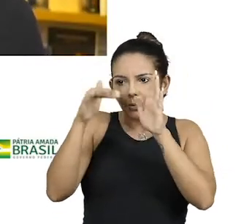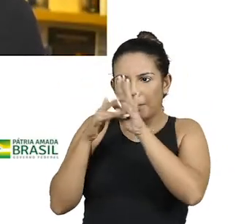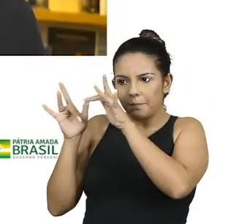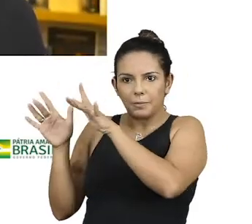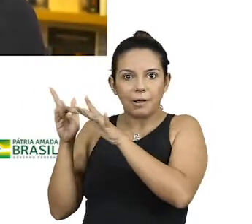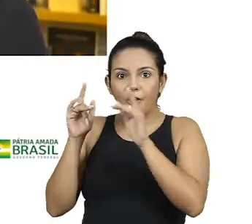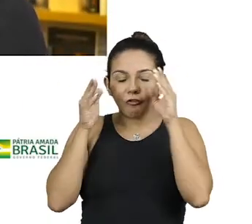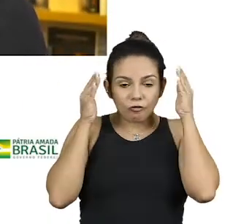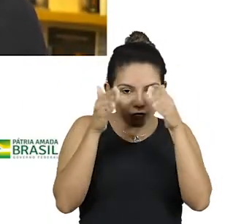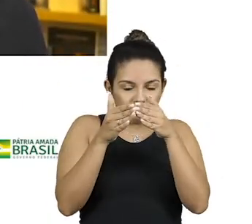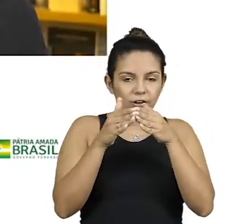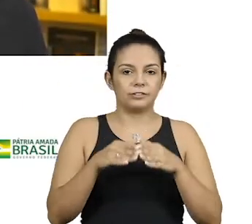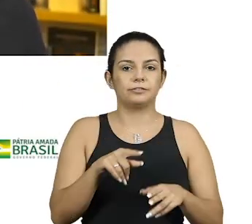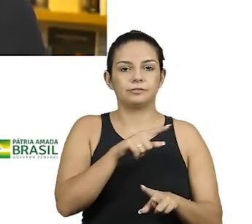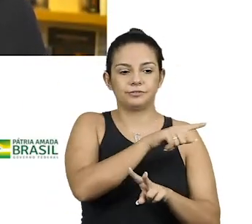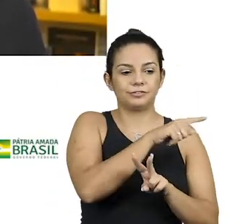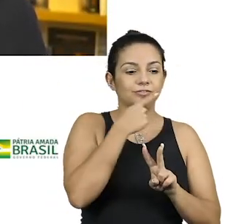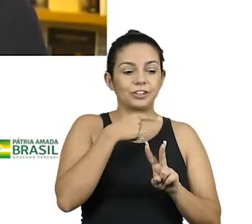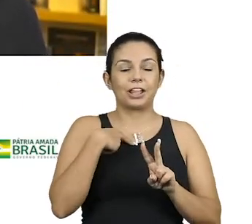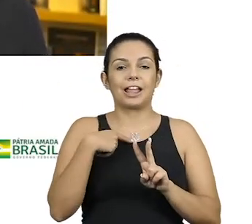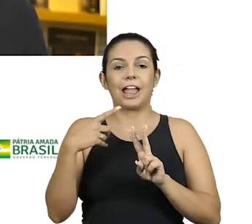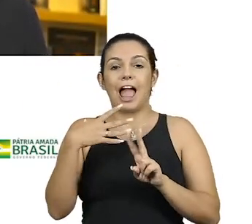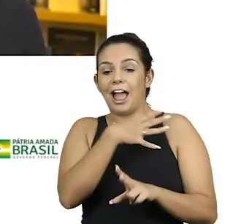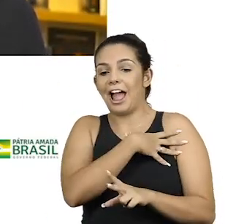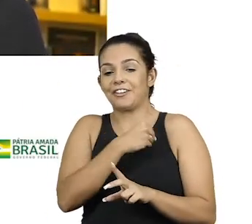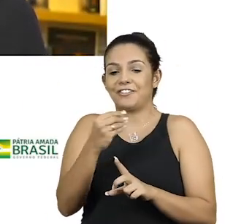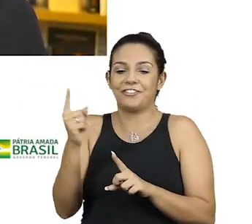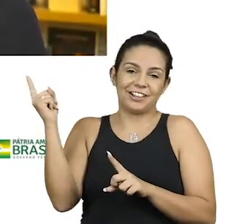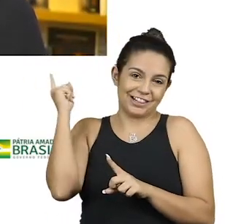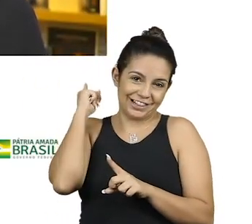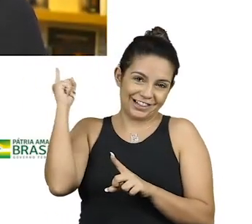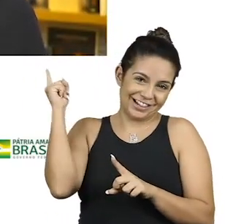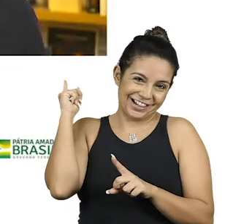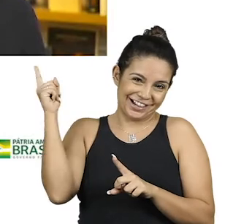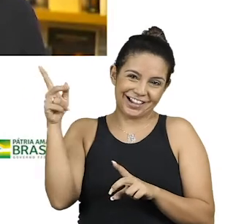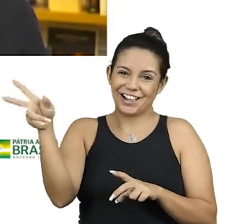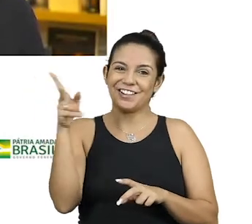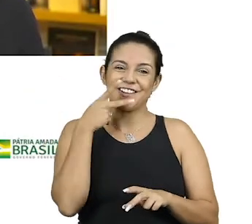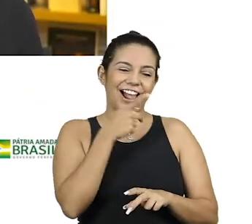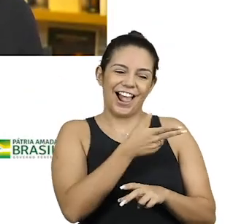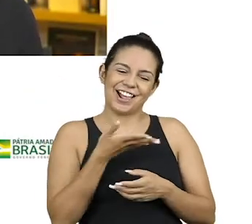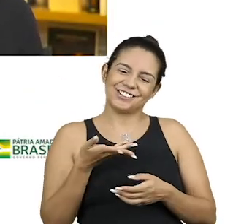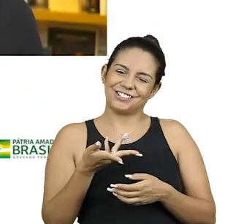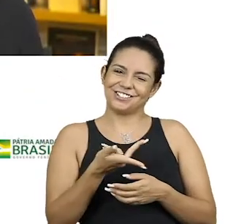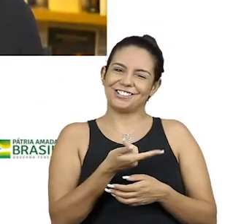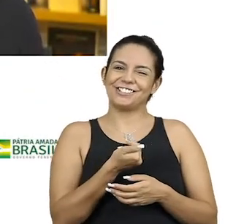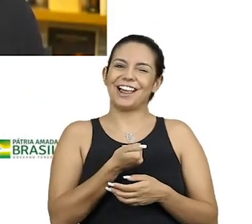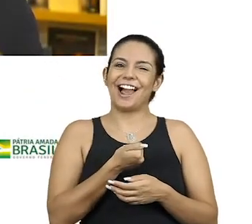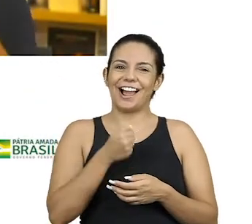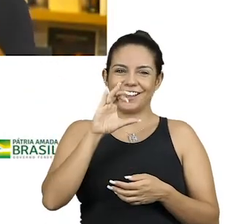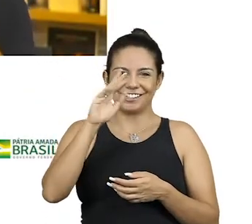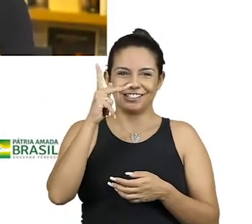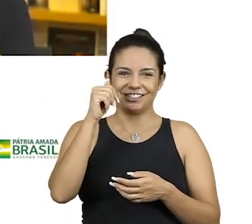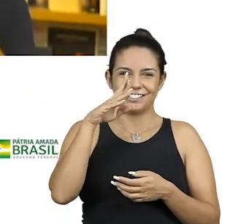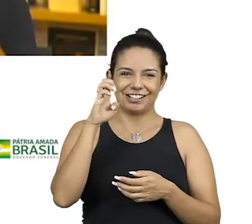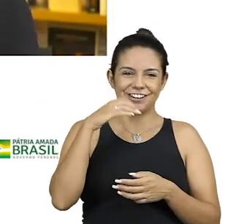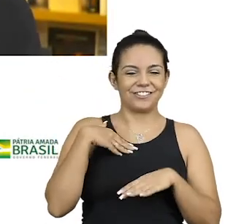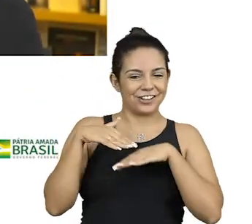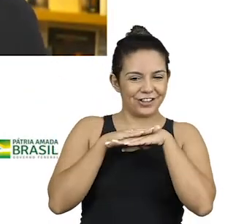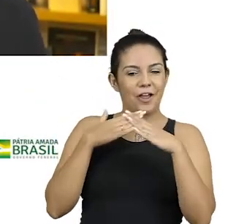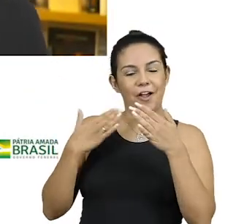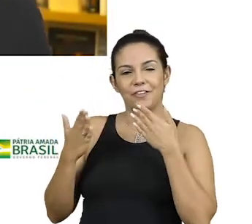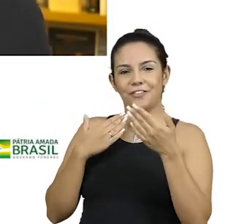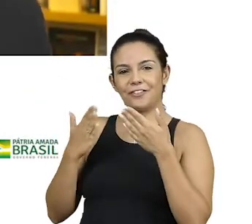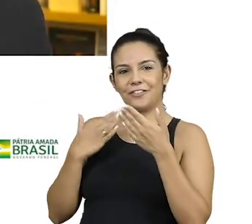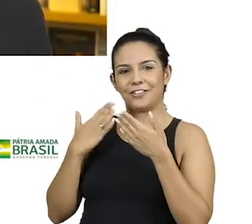a Manuela passando aqui atrás. Isso foi um charme. A nossa hitcock. Eu estou aqui conversando e na minha mão a